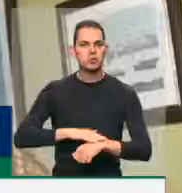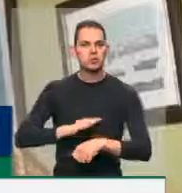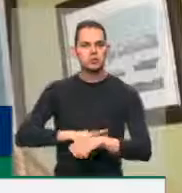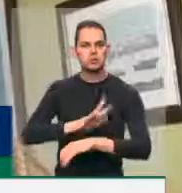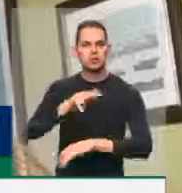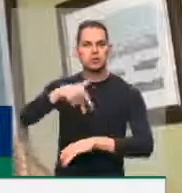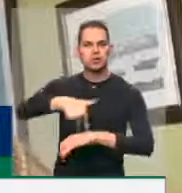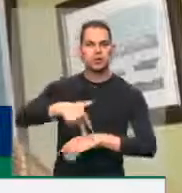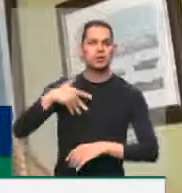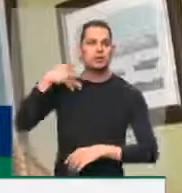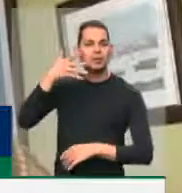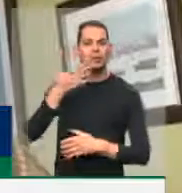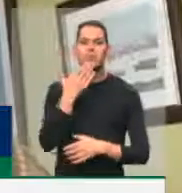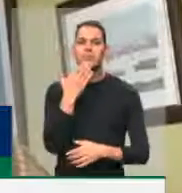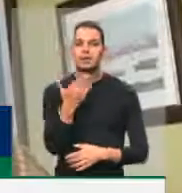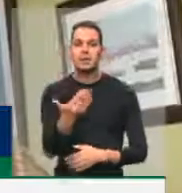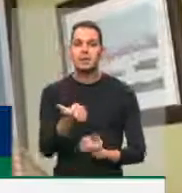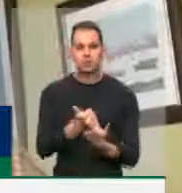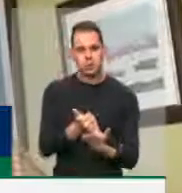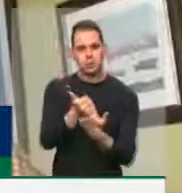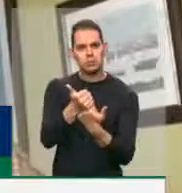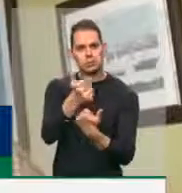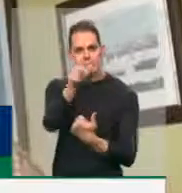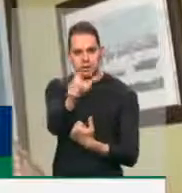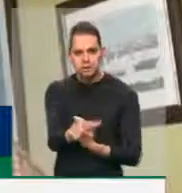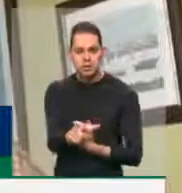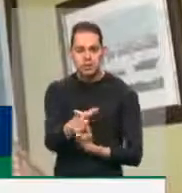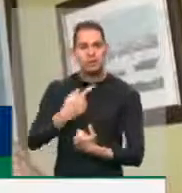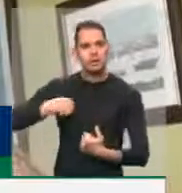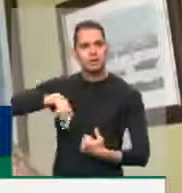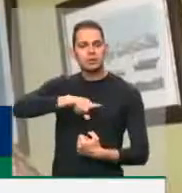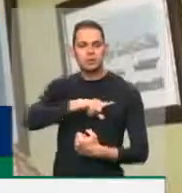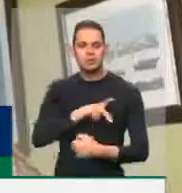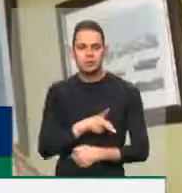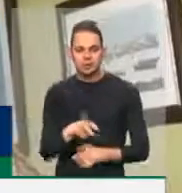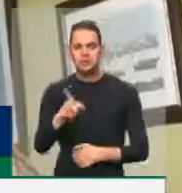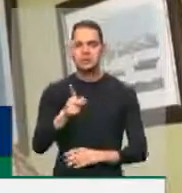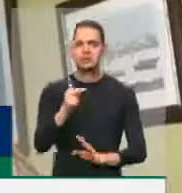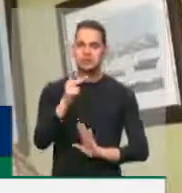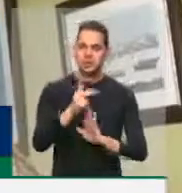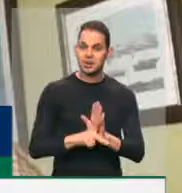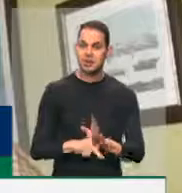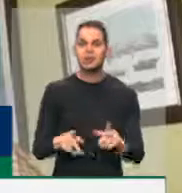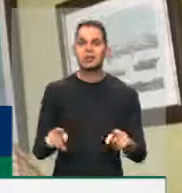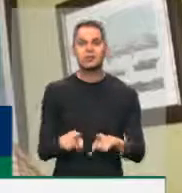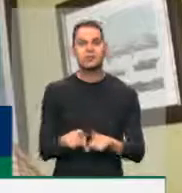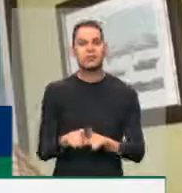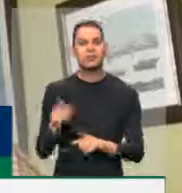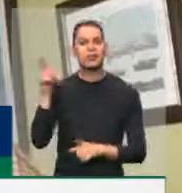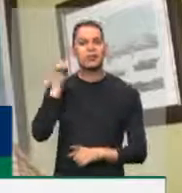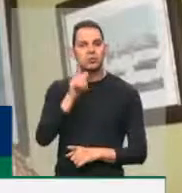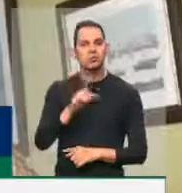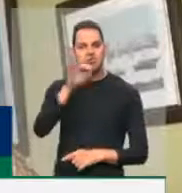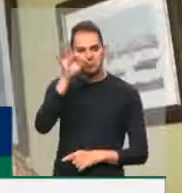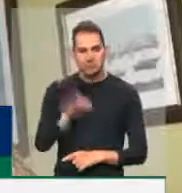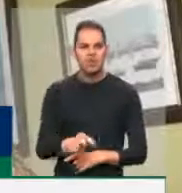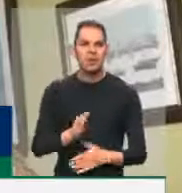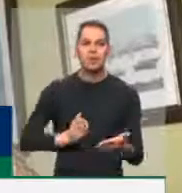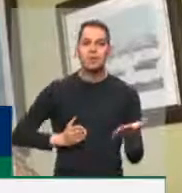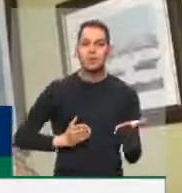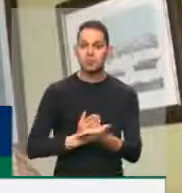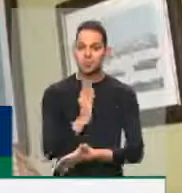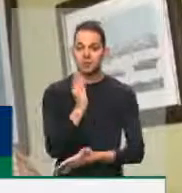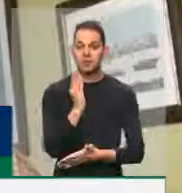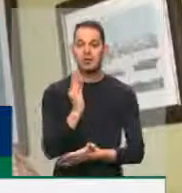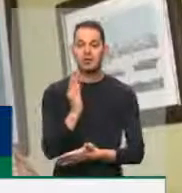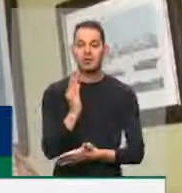e peço o apoio de vossa excelência para que nós possamos dar seguimento a esse projeto e possamos efetivamente aprová-lo